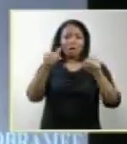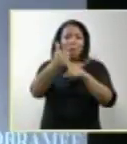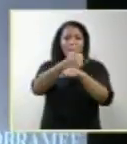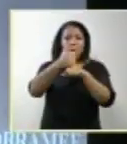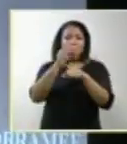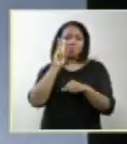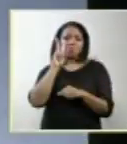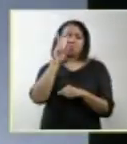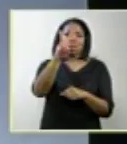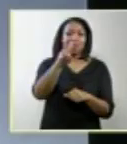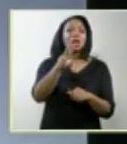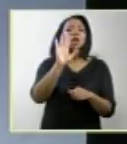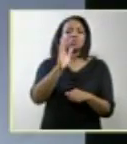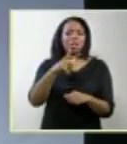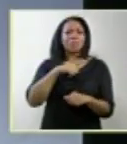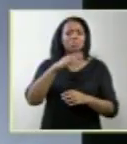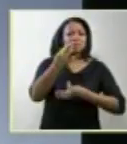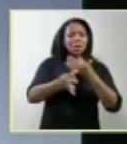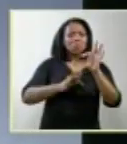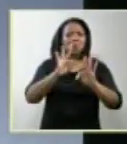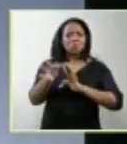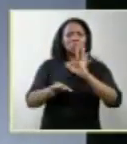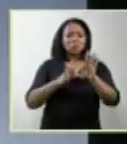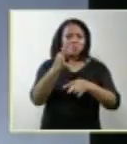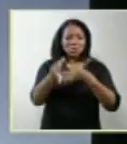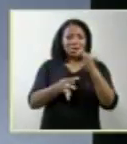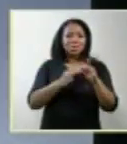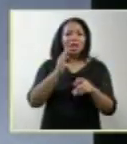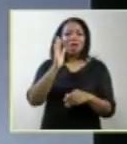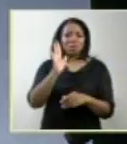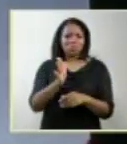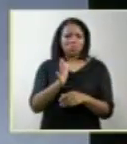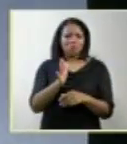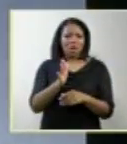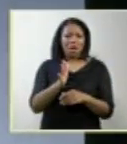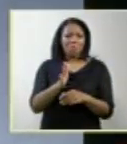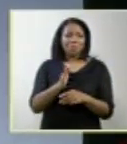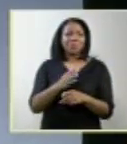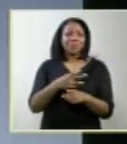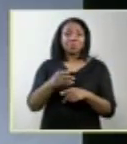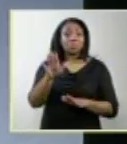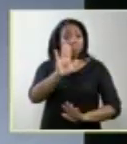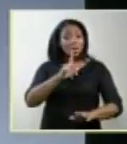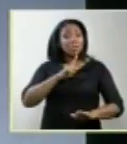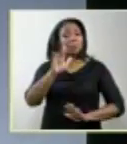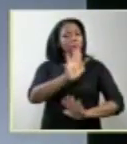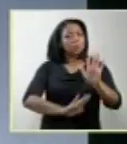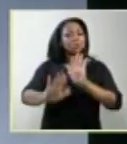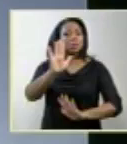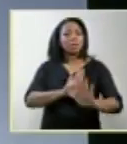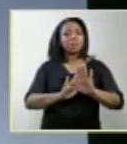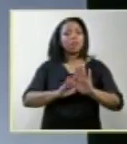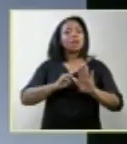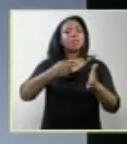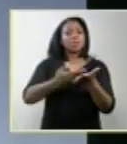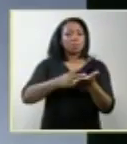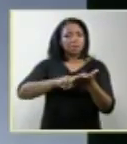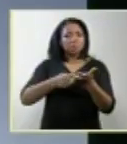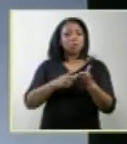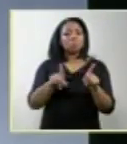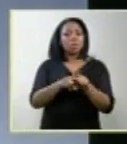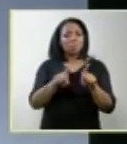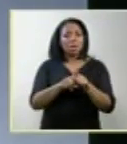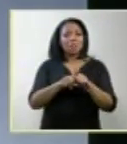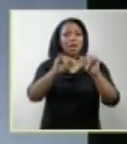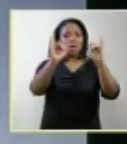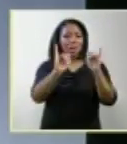temos recursos para o diagnóstico de certeza da enencefalia. Cuidados temos que ter na interpretação da imagem, que aí parece